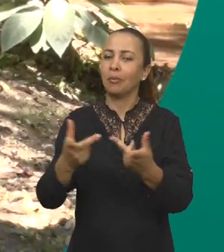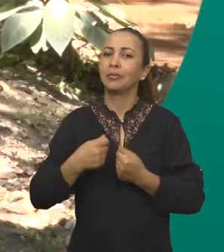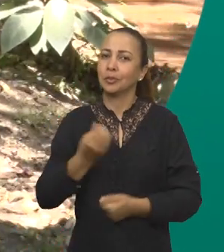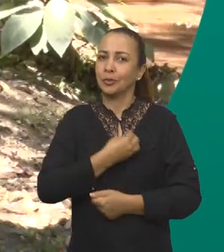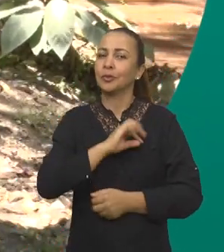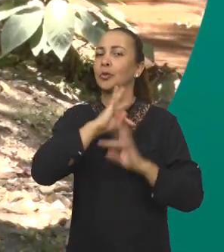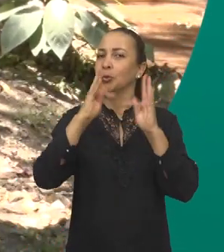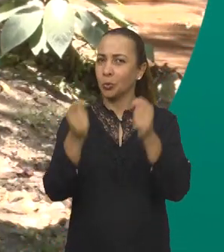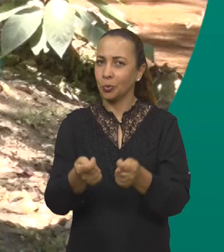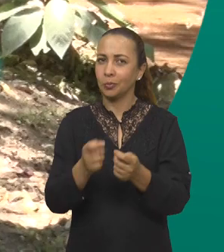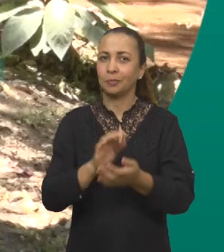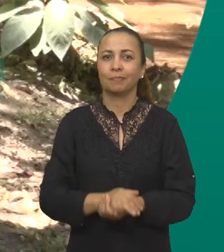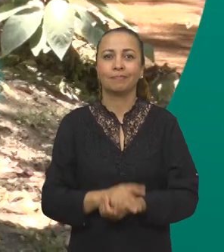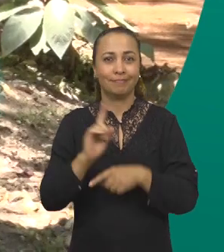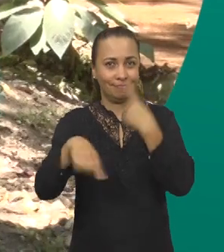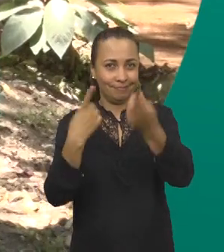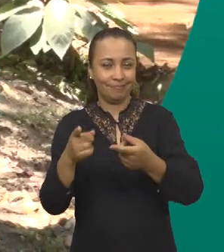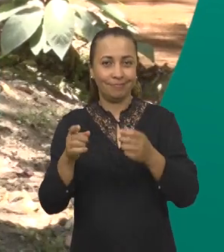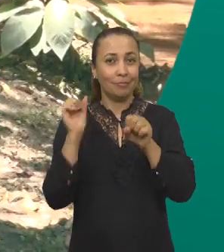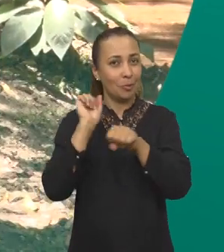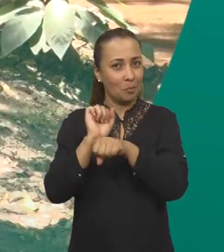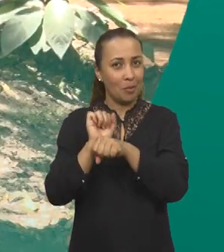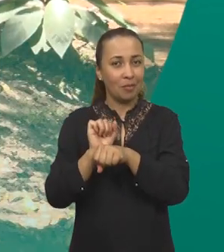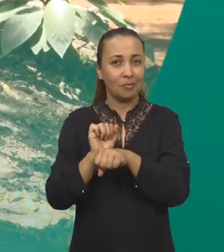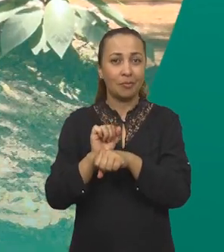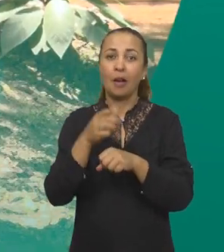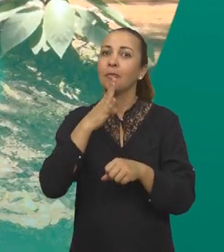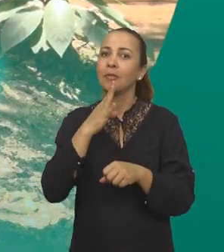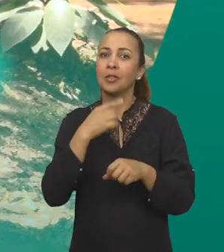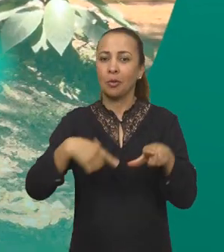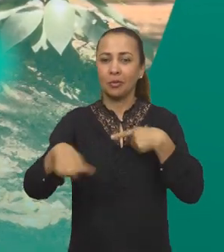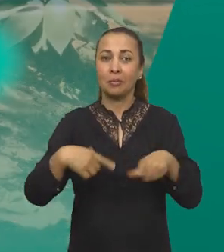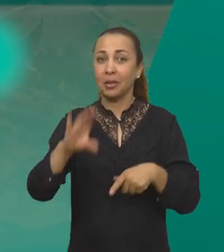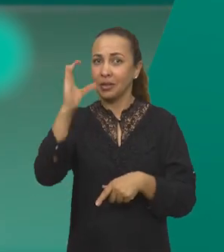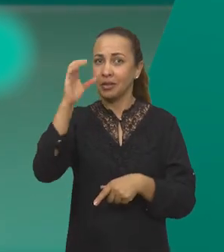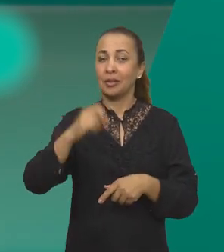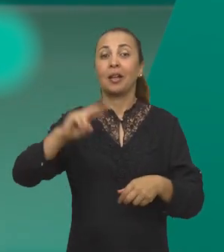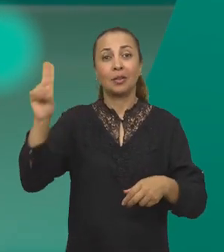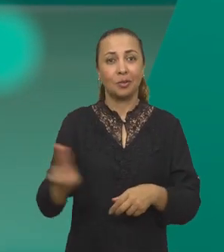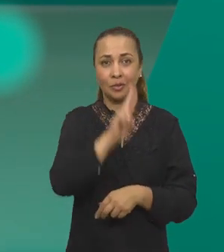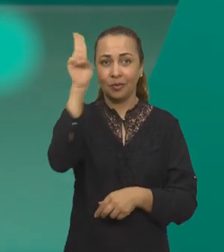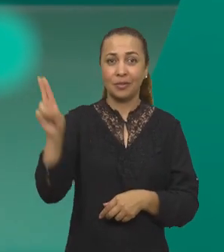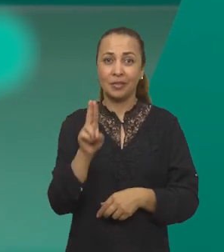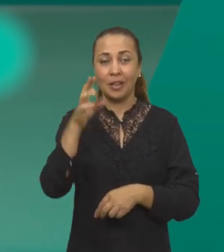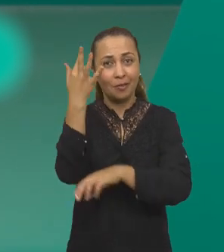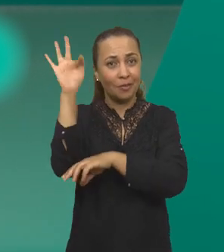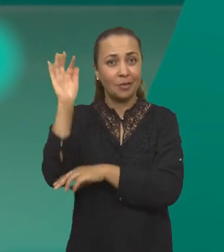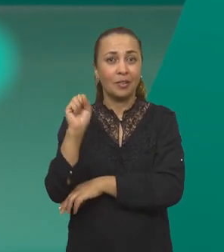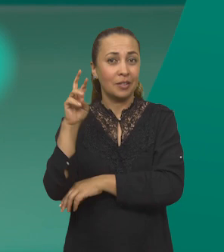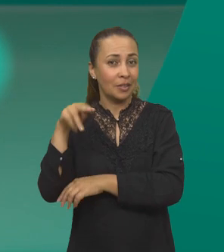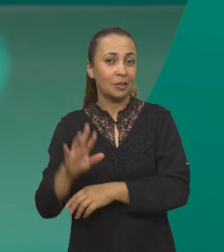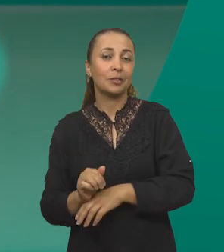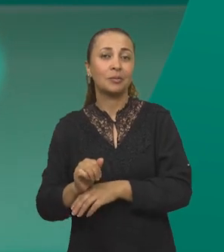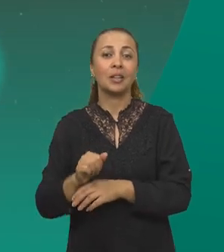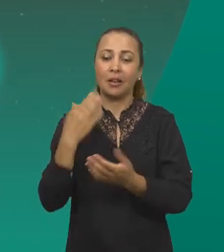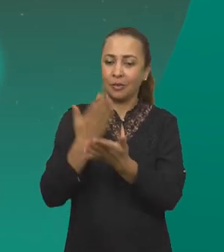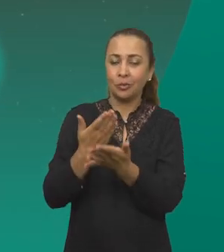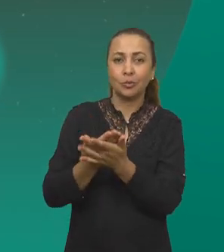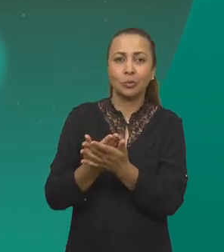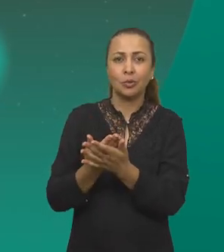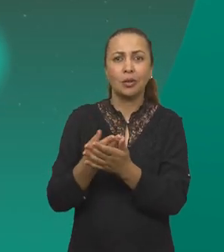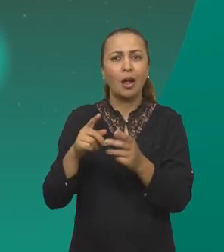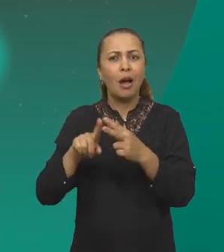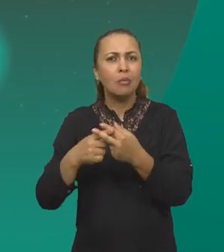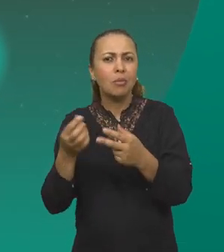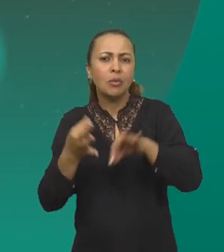a medicina e a qualidade de vida de todos. E depois do intervalo, você vai conhecer o trabalho de cientistas da Universidade Federal de Sergipe